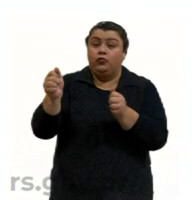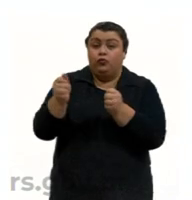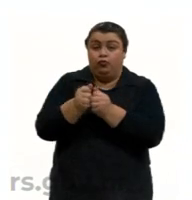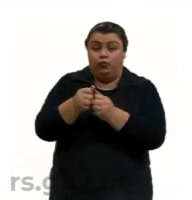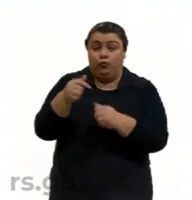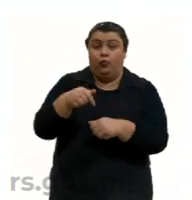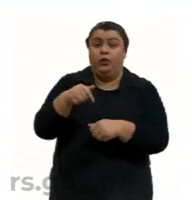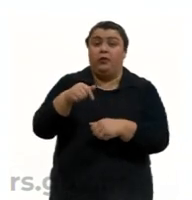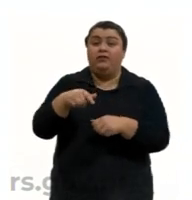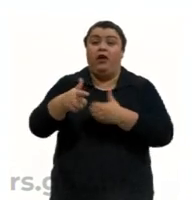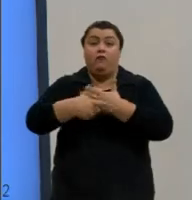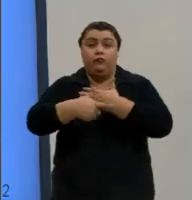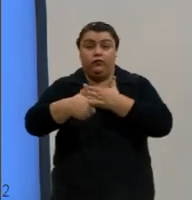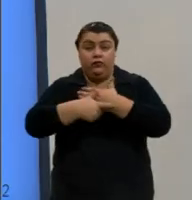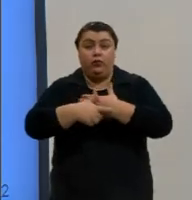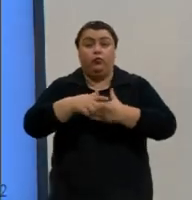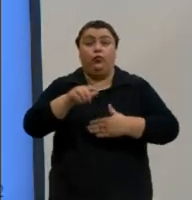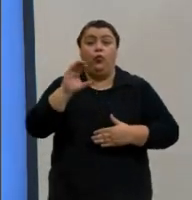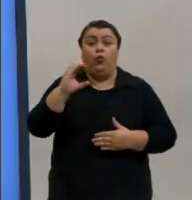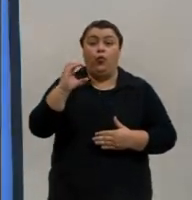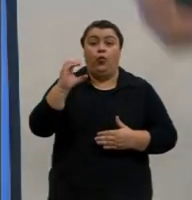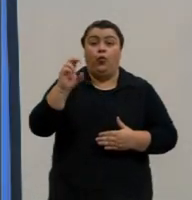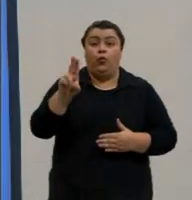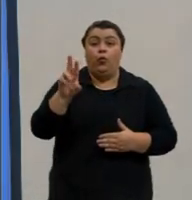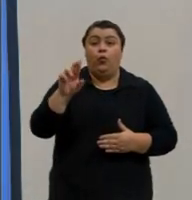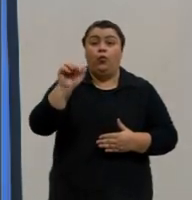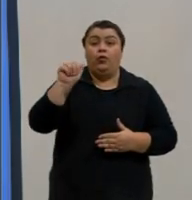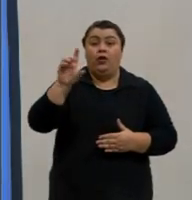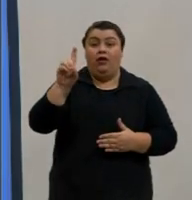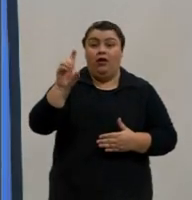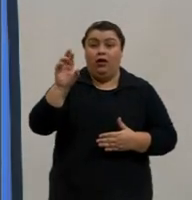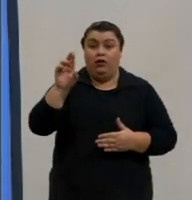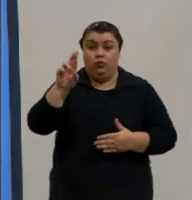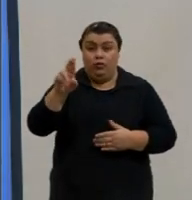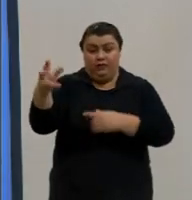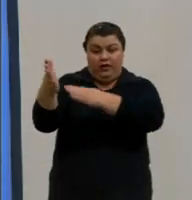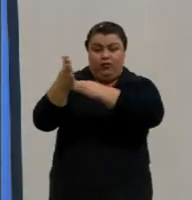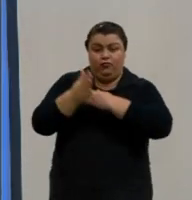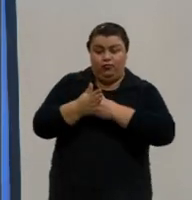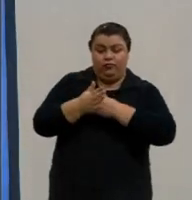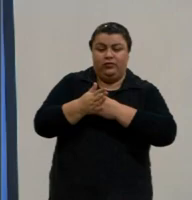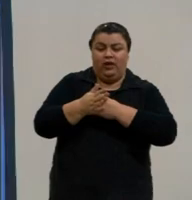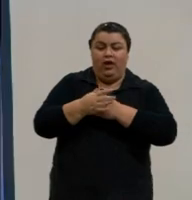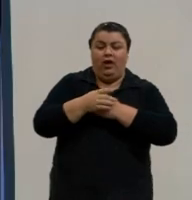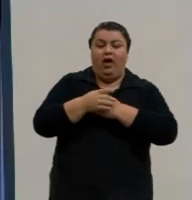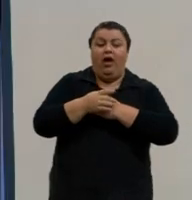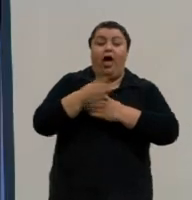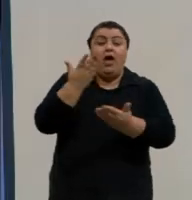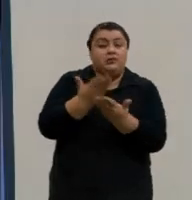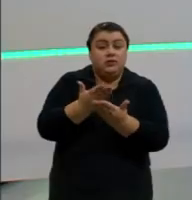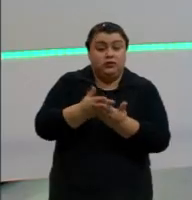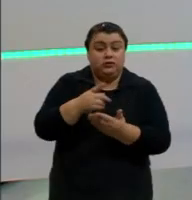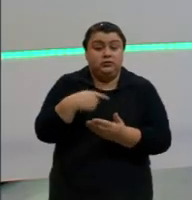do curador, nos auxiliar na construção das aulas que serão apresentadas durante esse projeto.